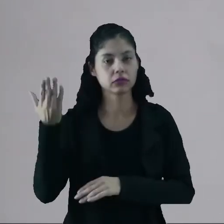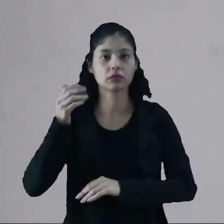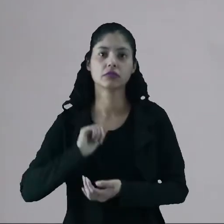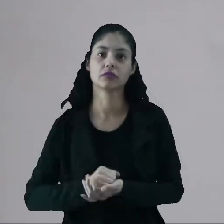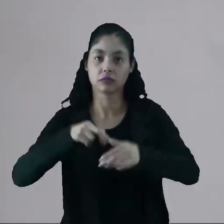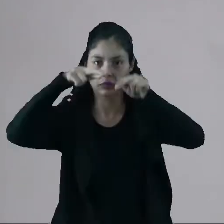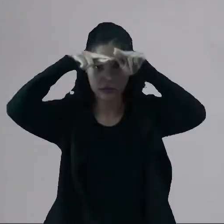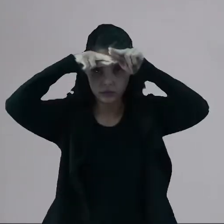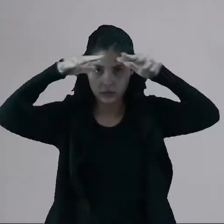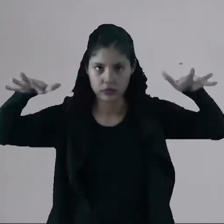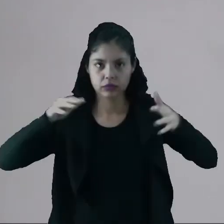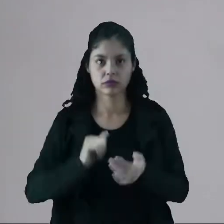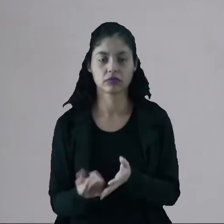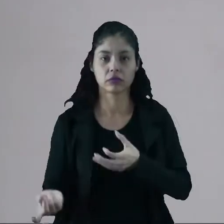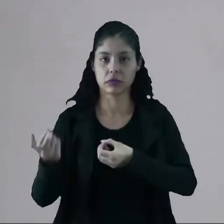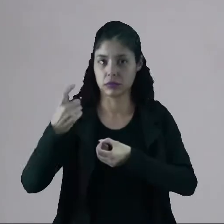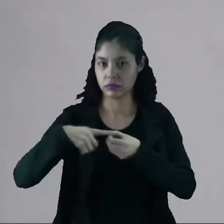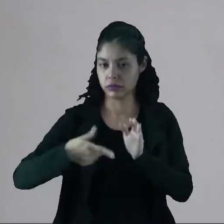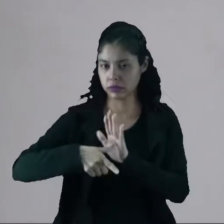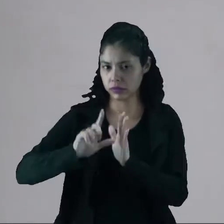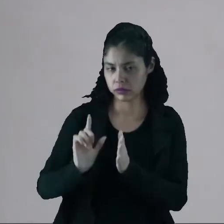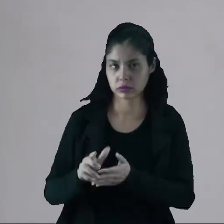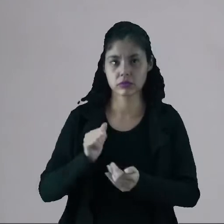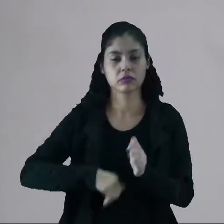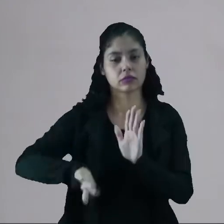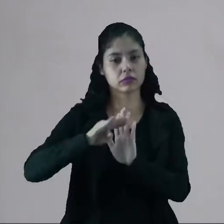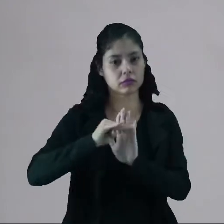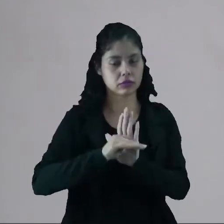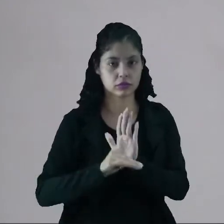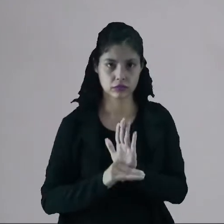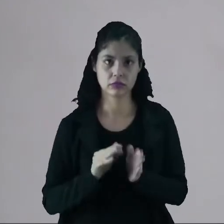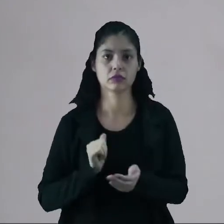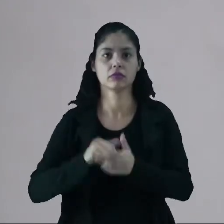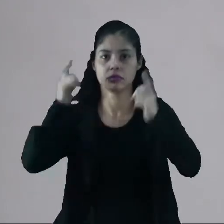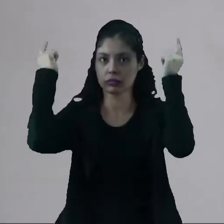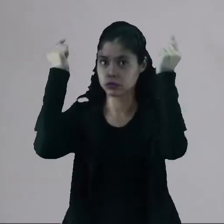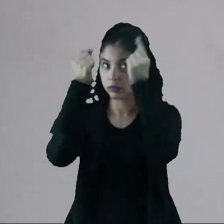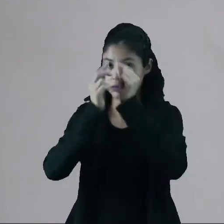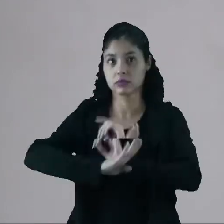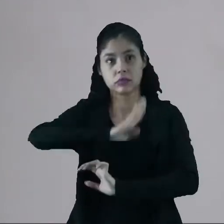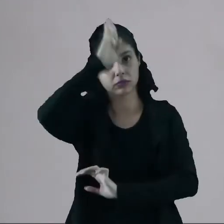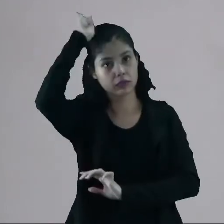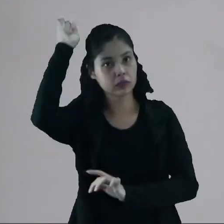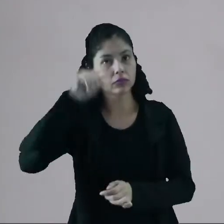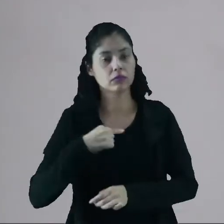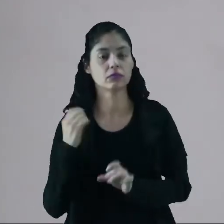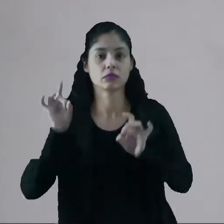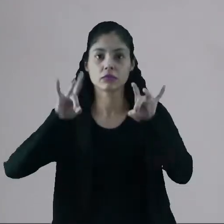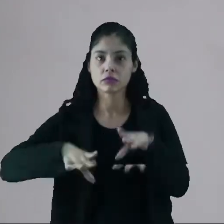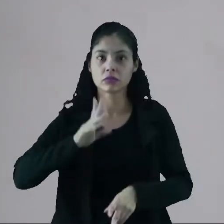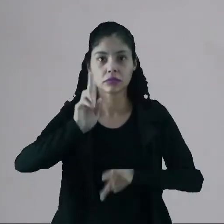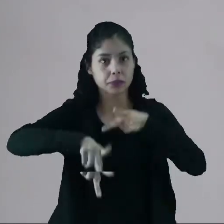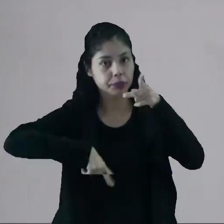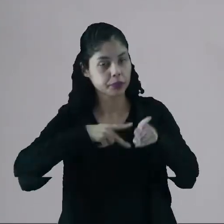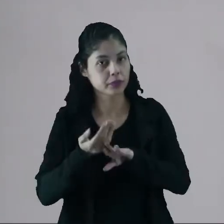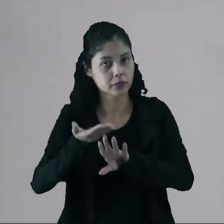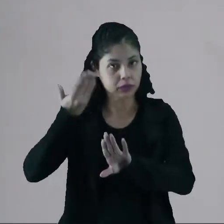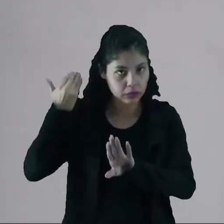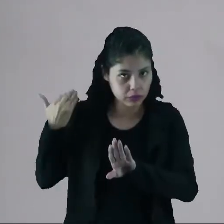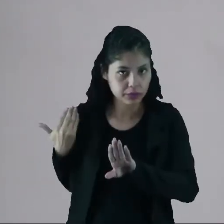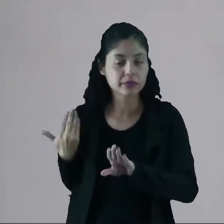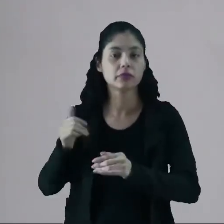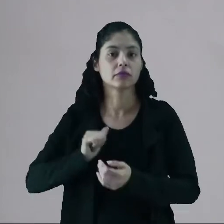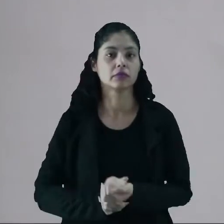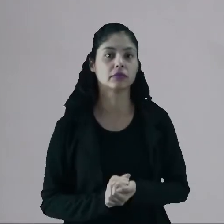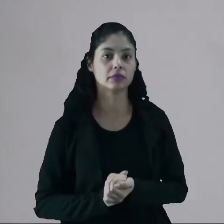Renascimento, é aquela volta da Antiguidade Clássica. Os gregos e romanos, que foram os últimos povos da Antiguidade,